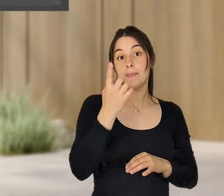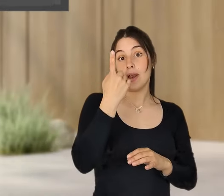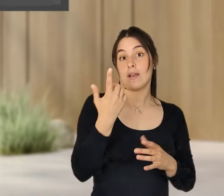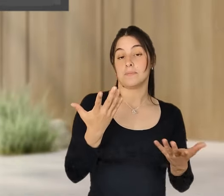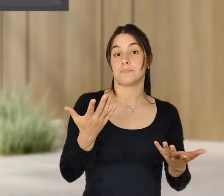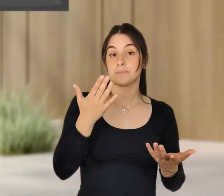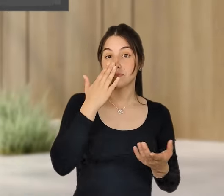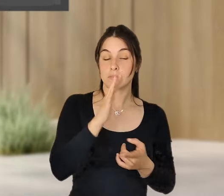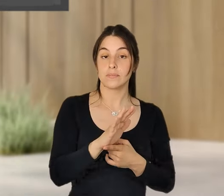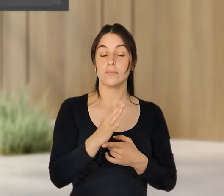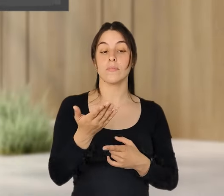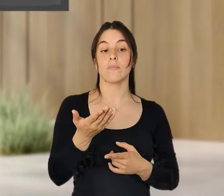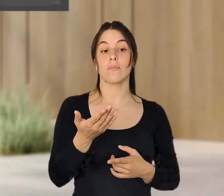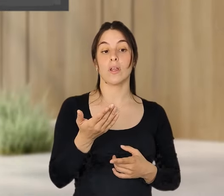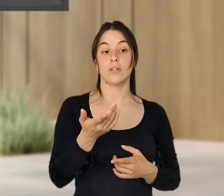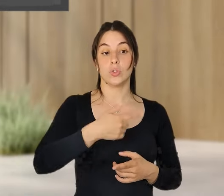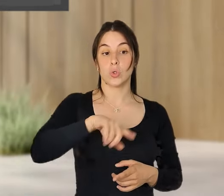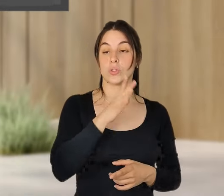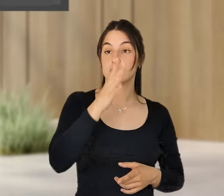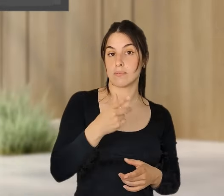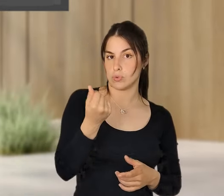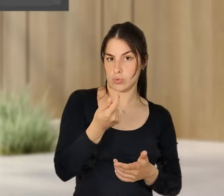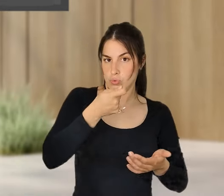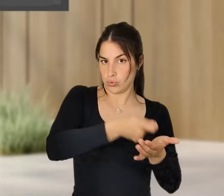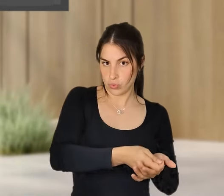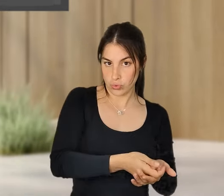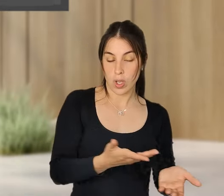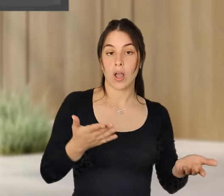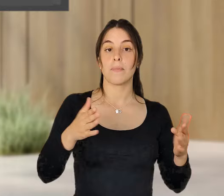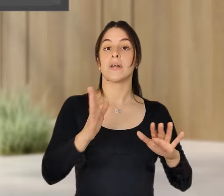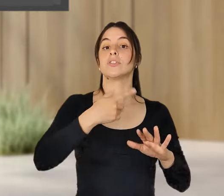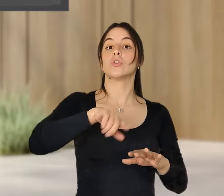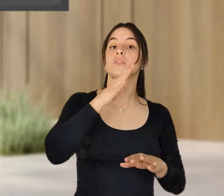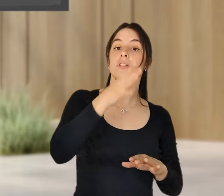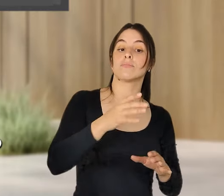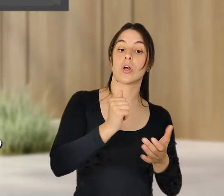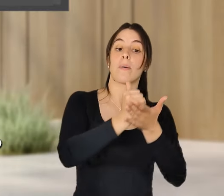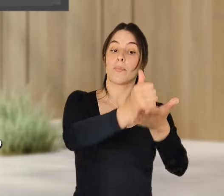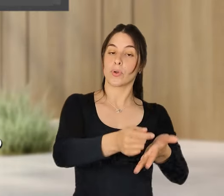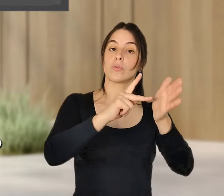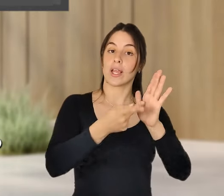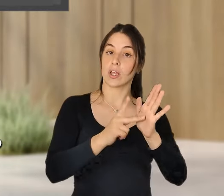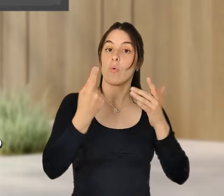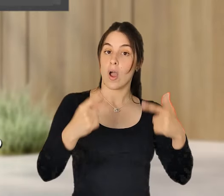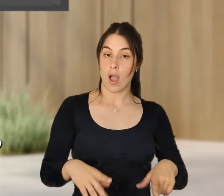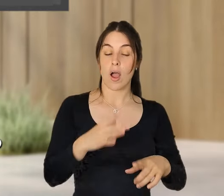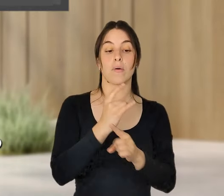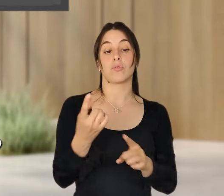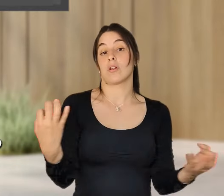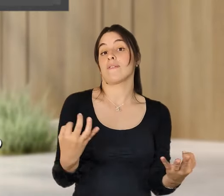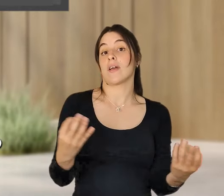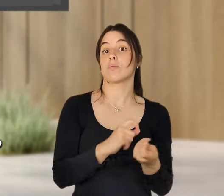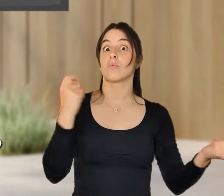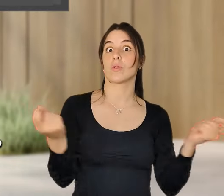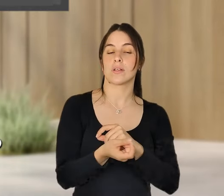fosse organizado pelo governo, mas oferecemos apoio técnico, porque de facto esta mudança